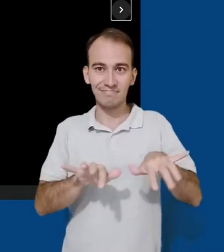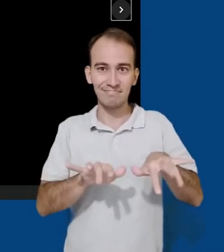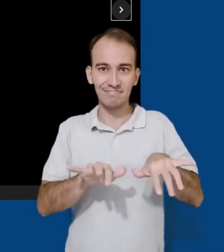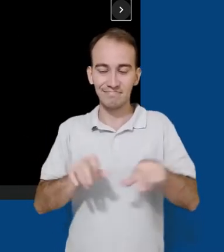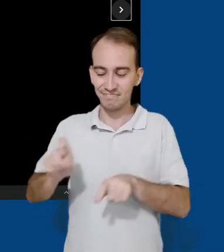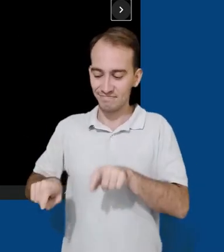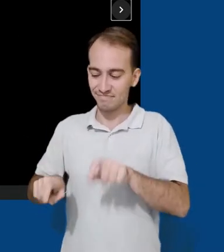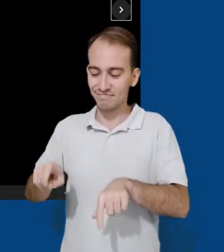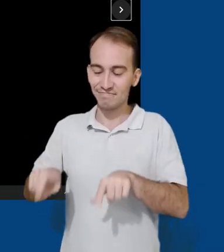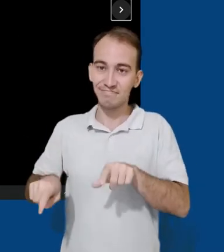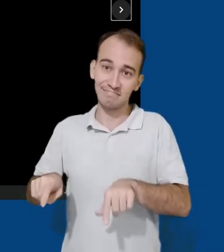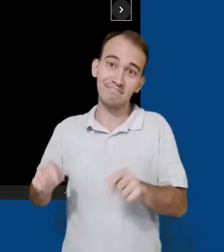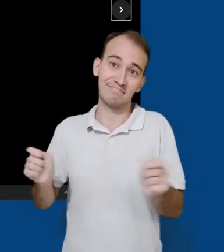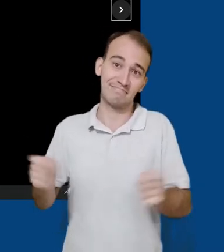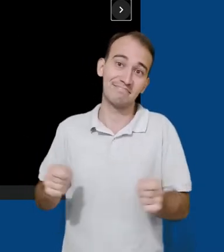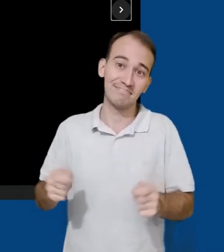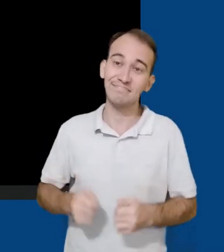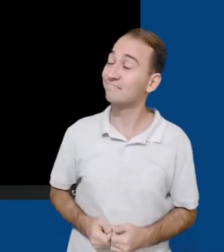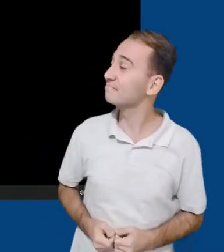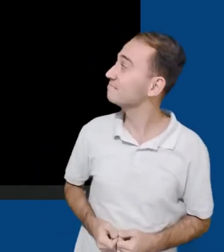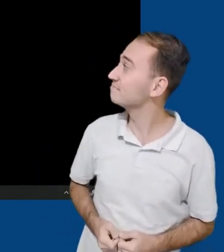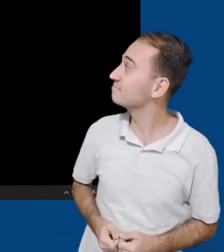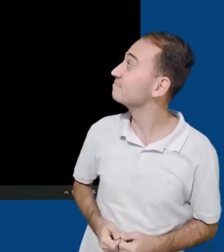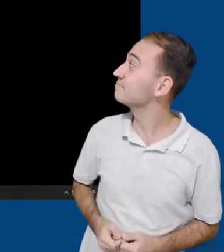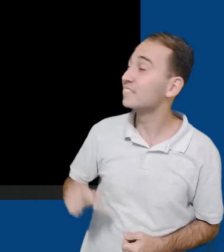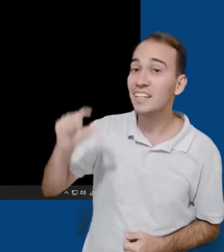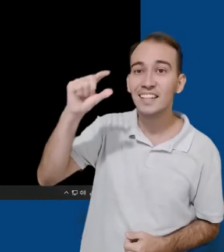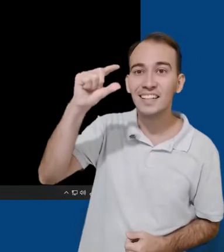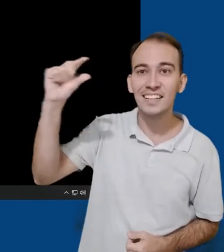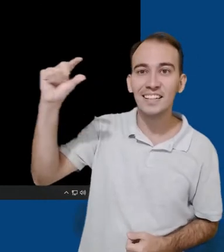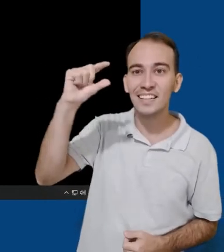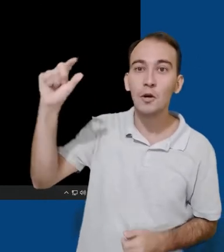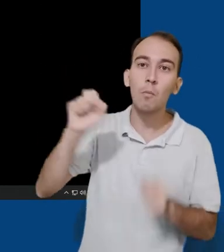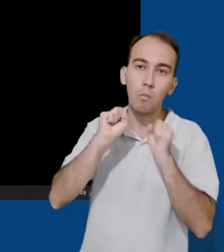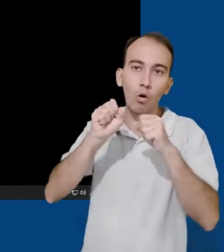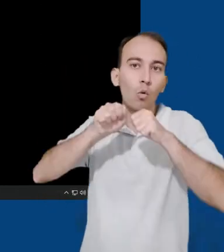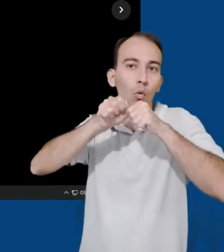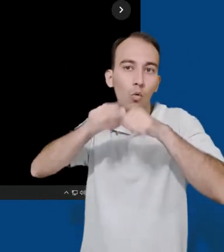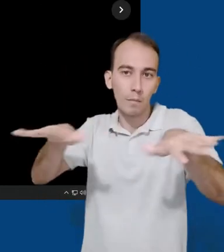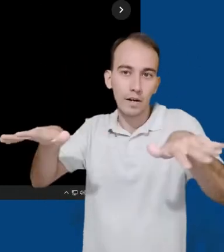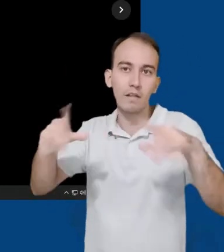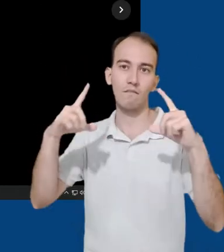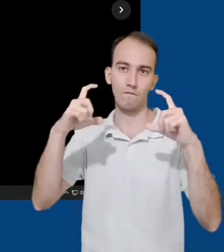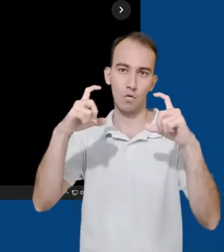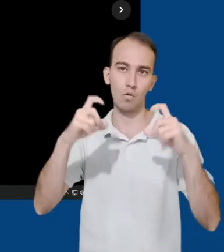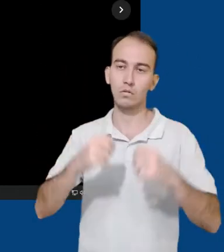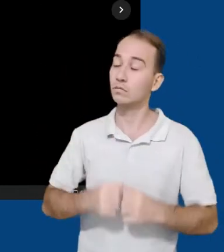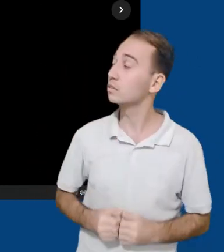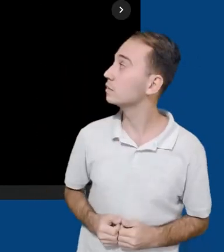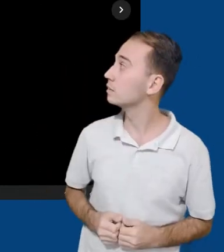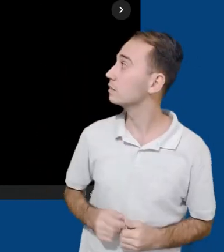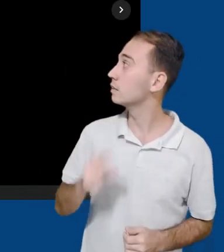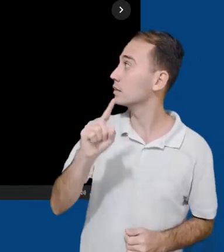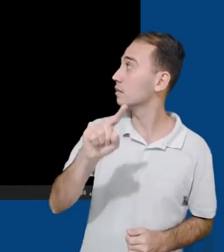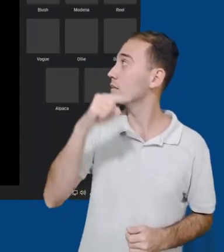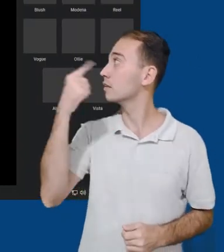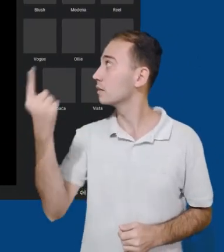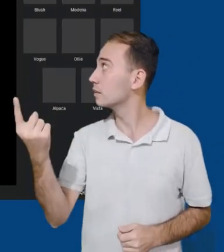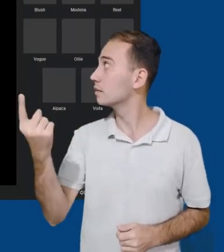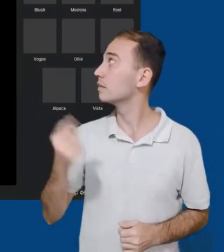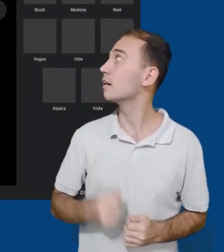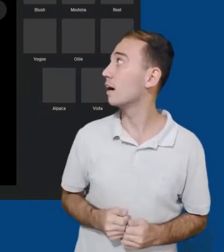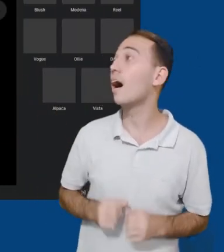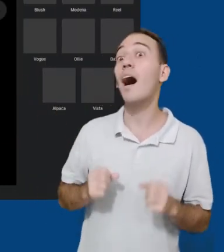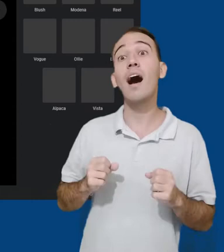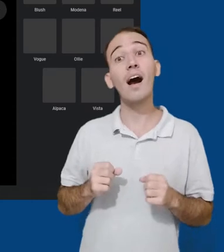superior da nossa foto, temos algumas opções. A primeira delas, de compartilhamento. Na segunda